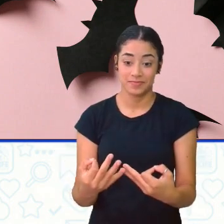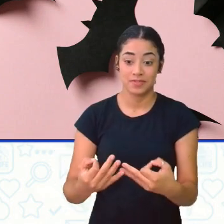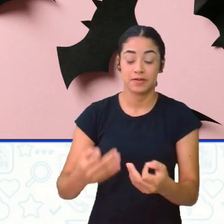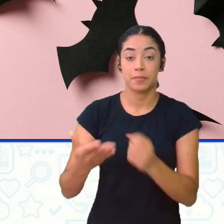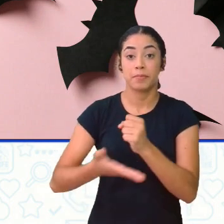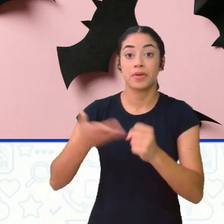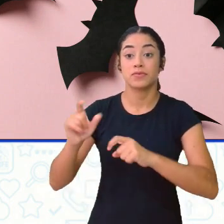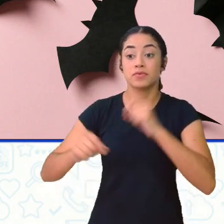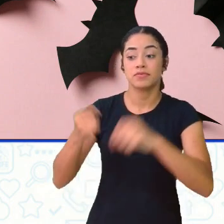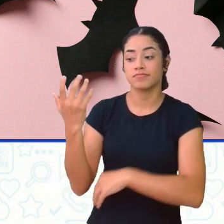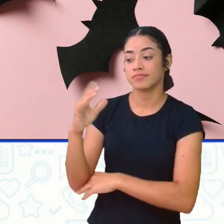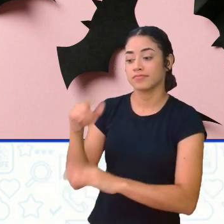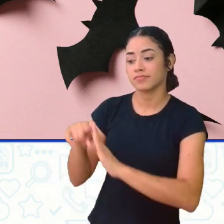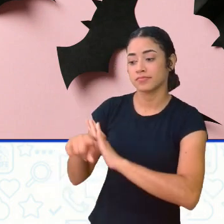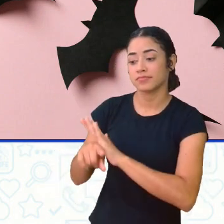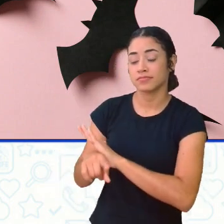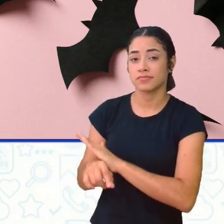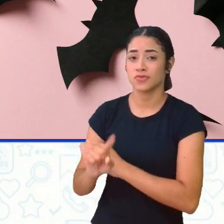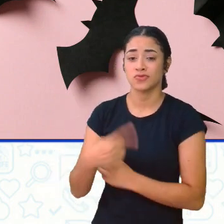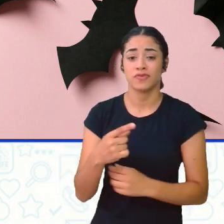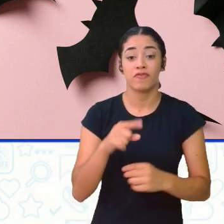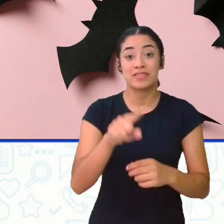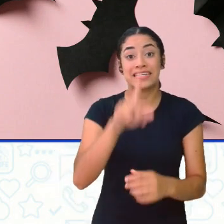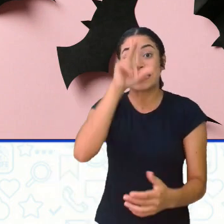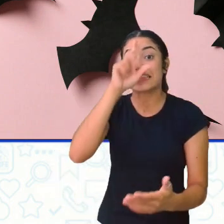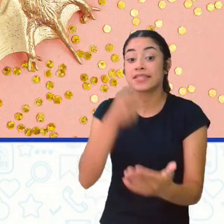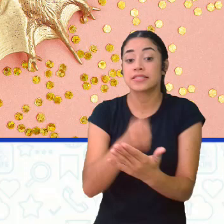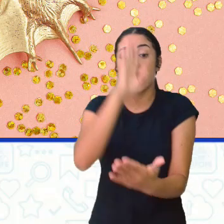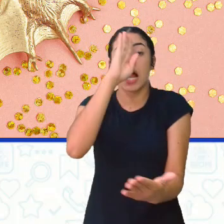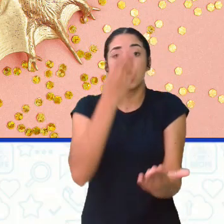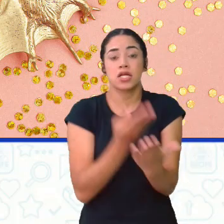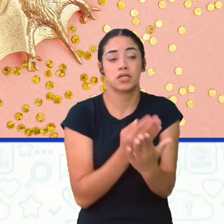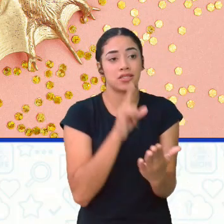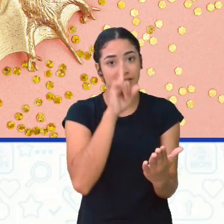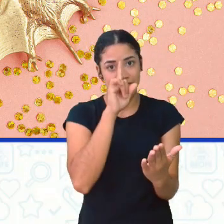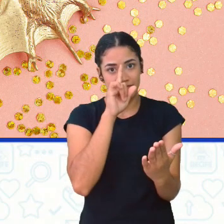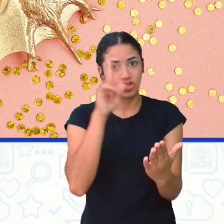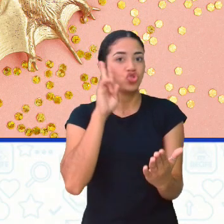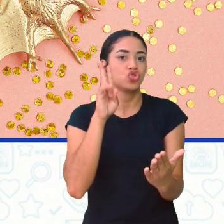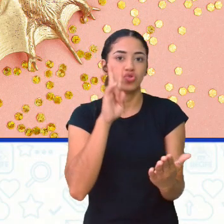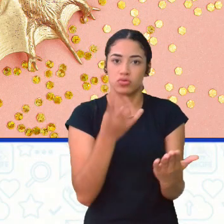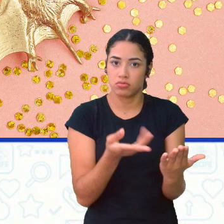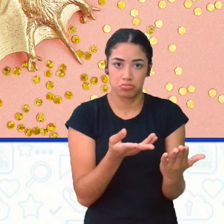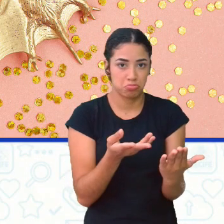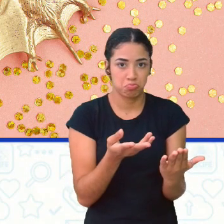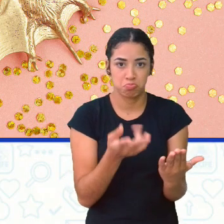Ou decida Ficar com a narrativa É sempre uma opção De quem lê De quem estuda